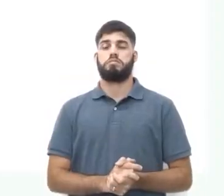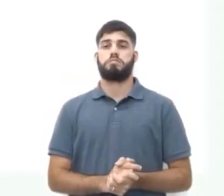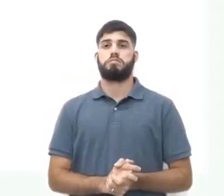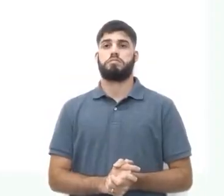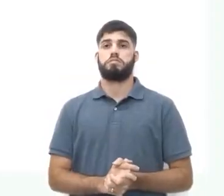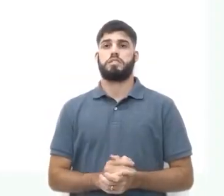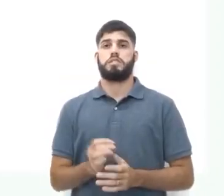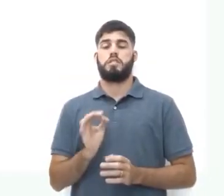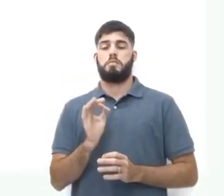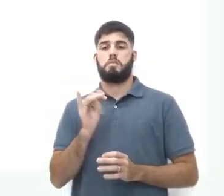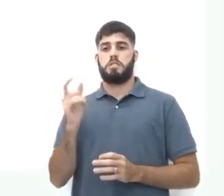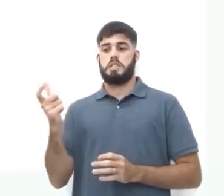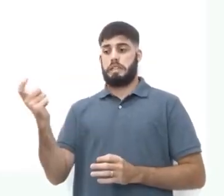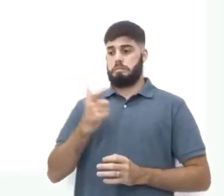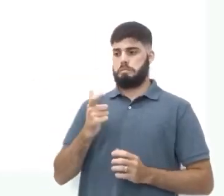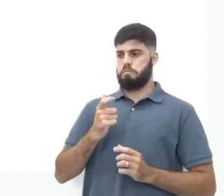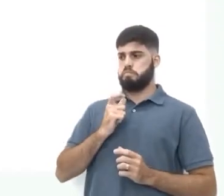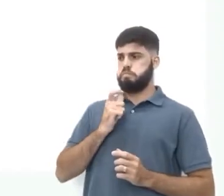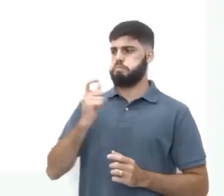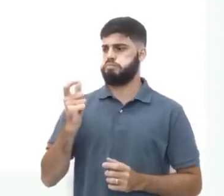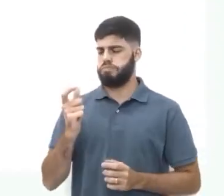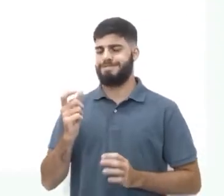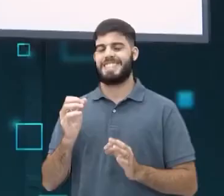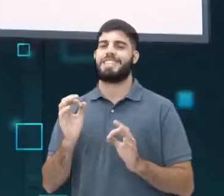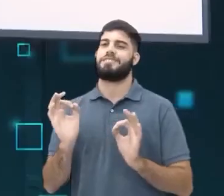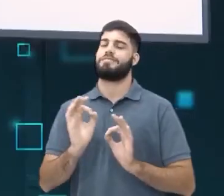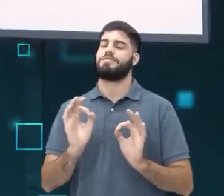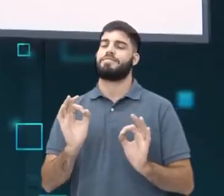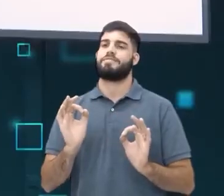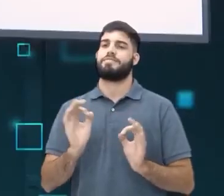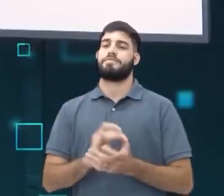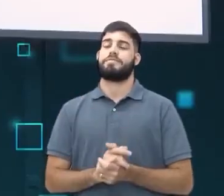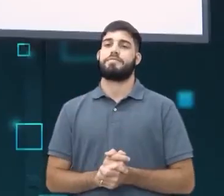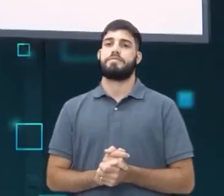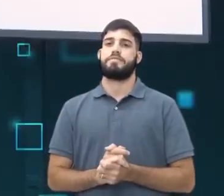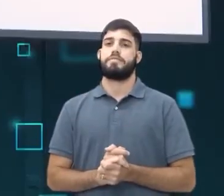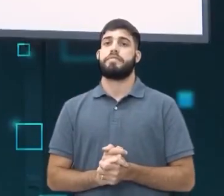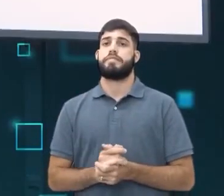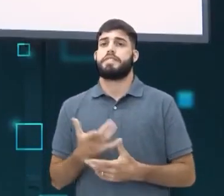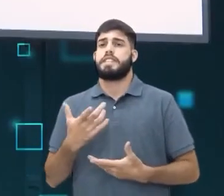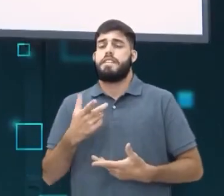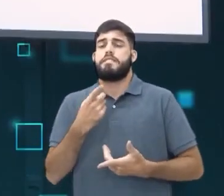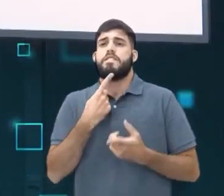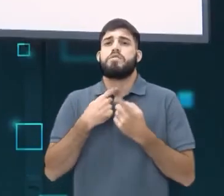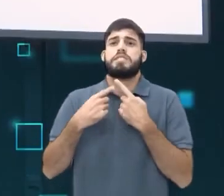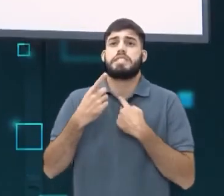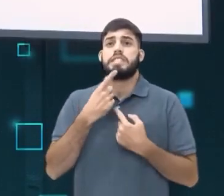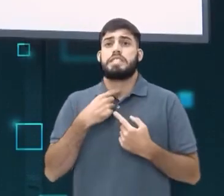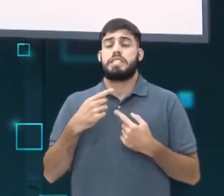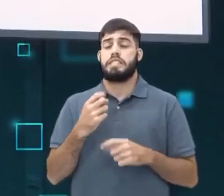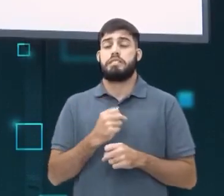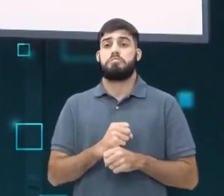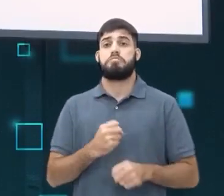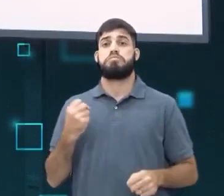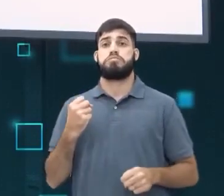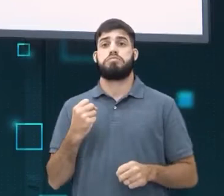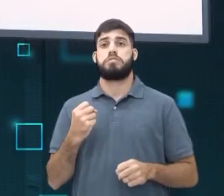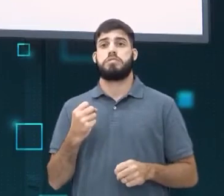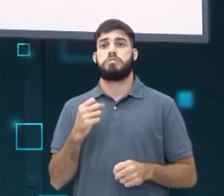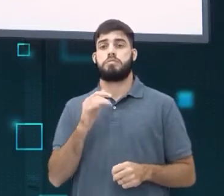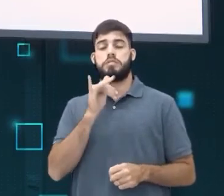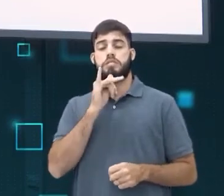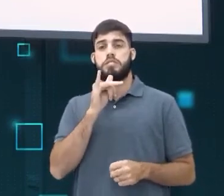Não rebata ofensas. Eu sei que dá uma vontade muito grande, muito grande de responder aquele